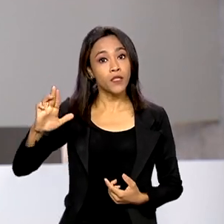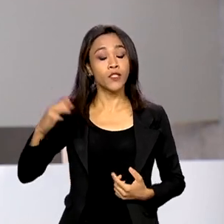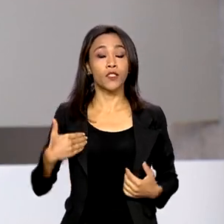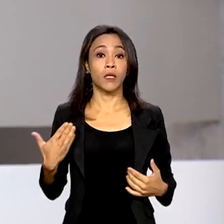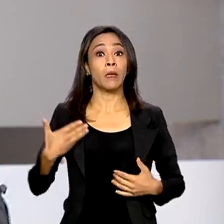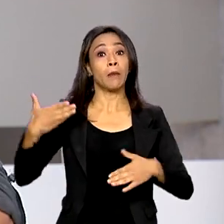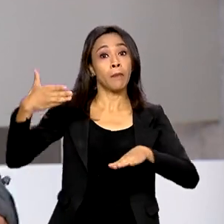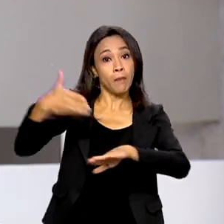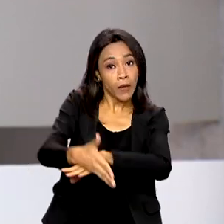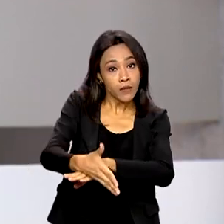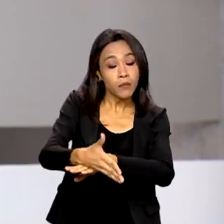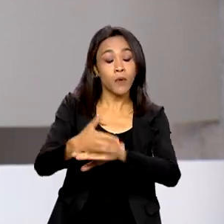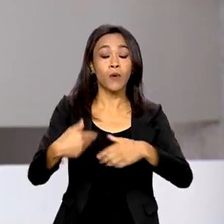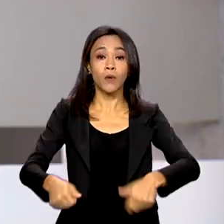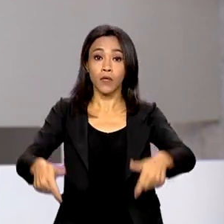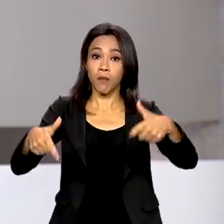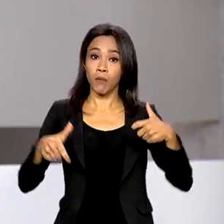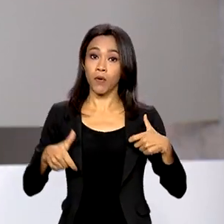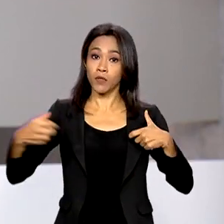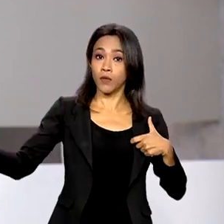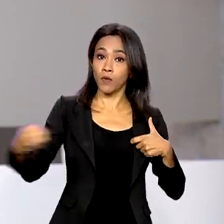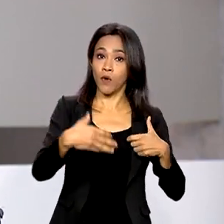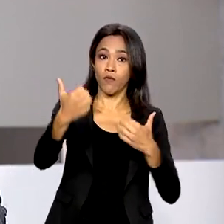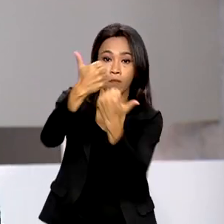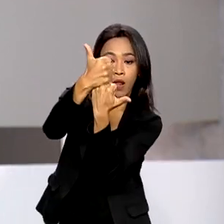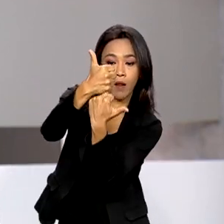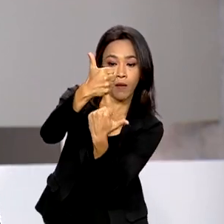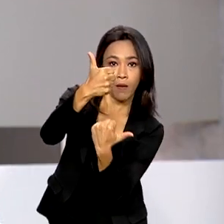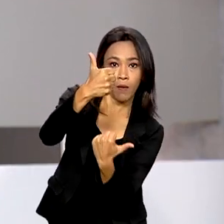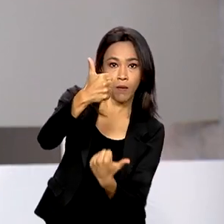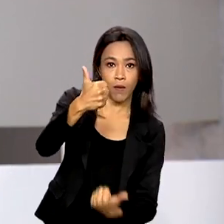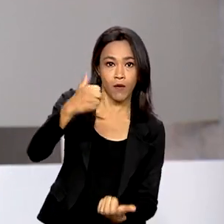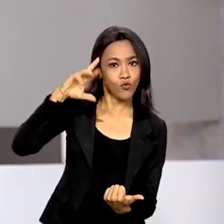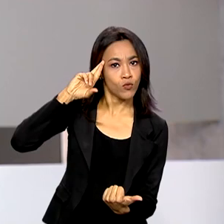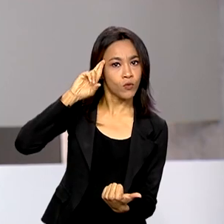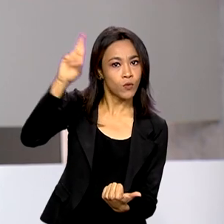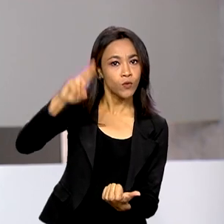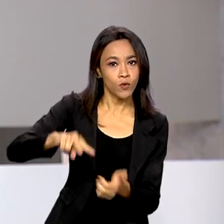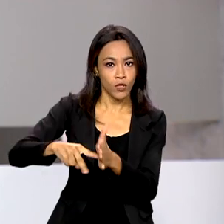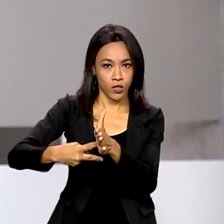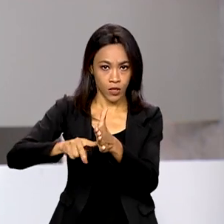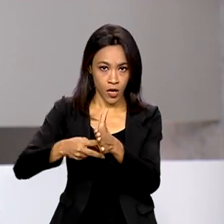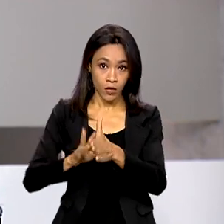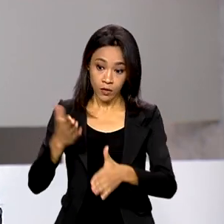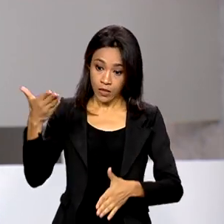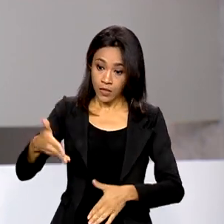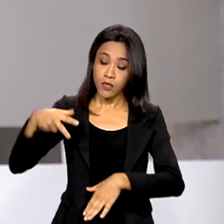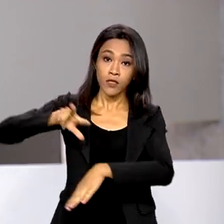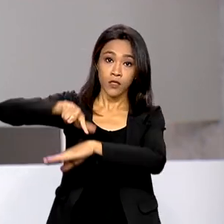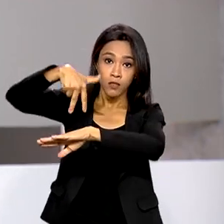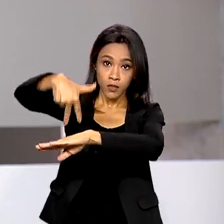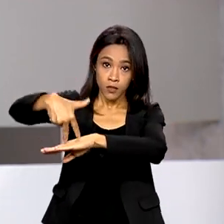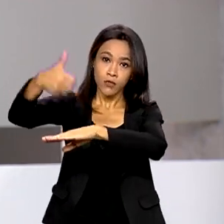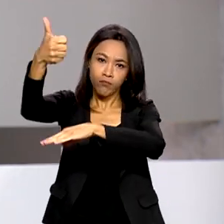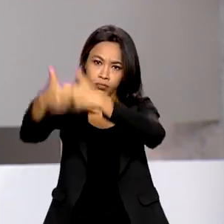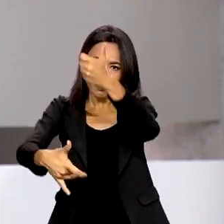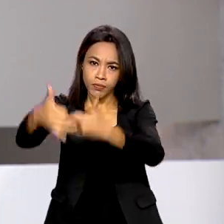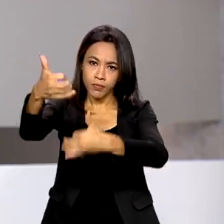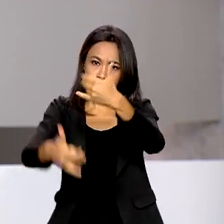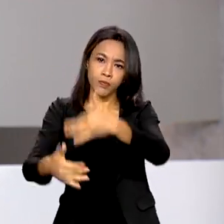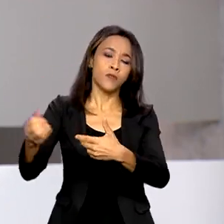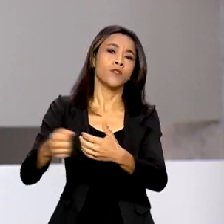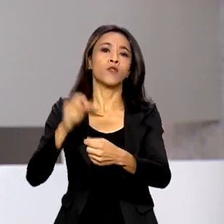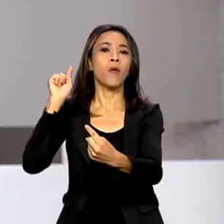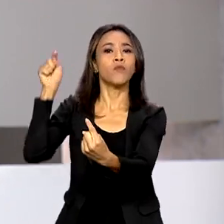direção do Sindicato dos Metalúrgicos do ABC. Durante o discurso, o presidente Lula falou sobre as metas para o terceiro